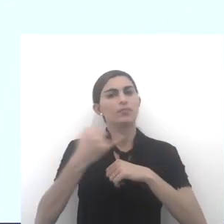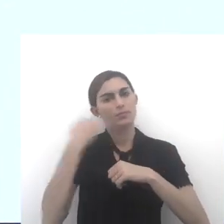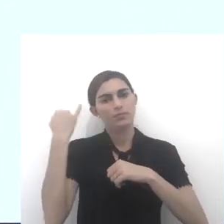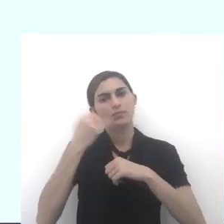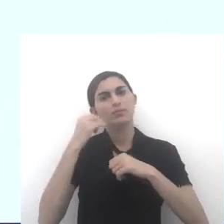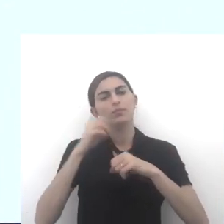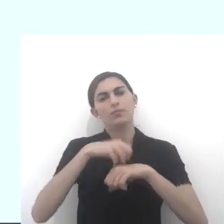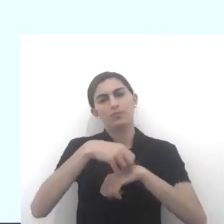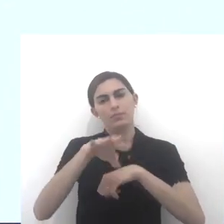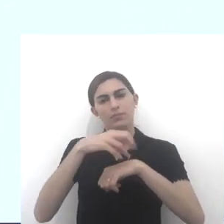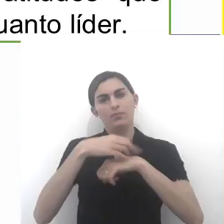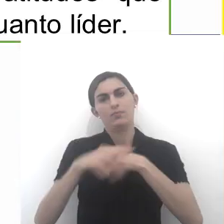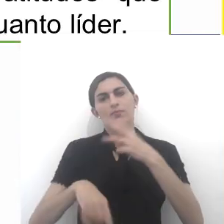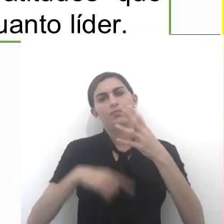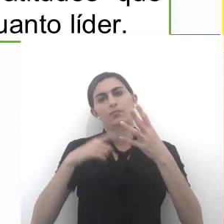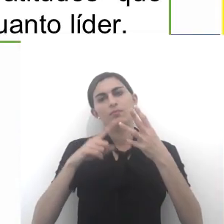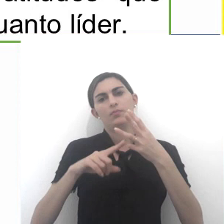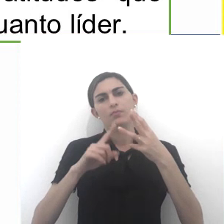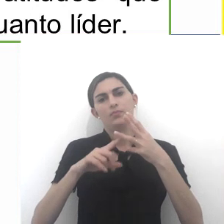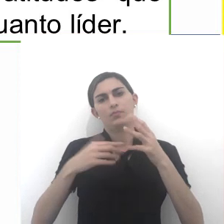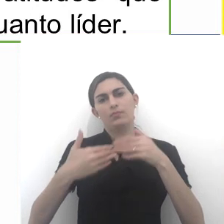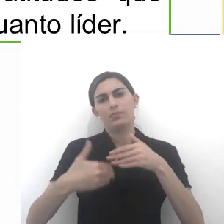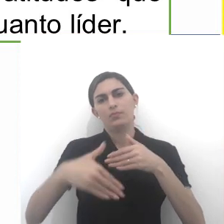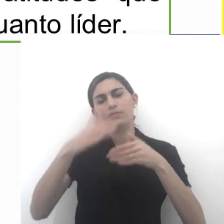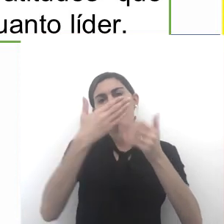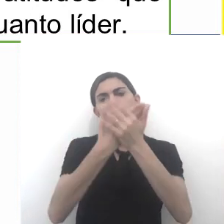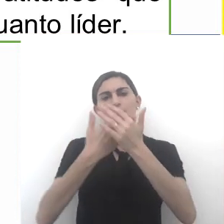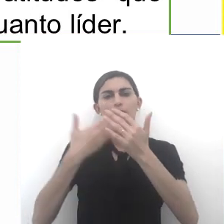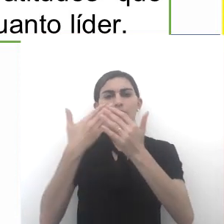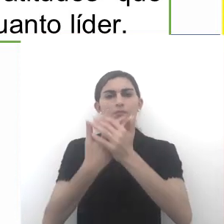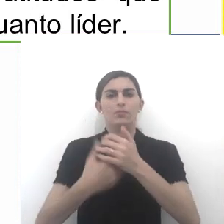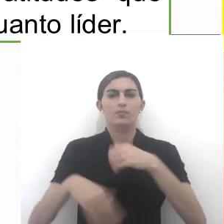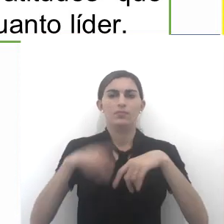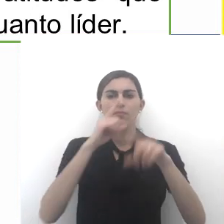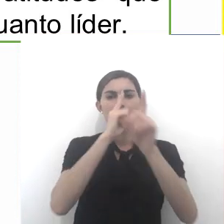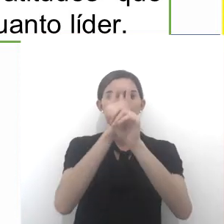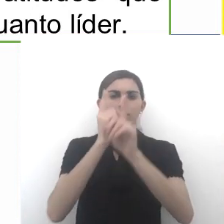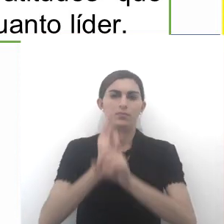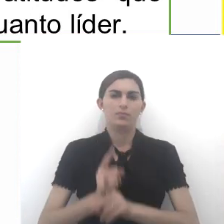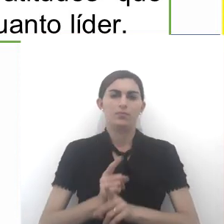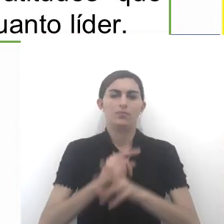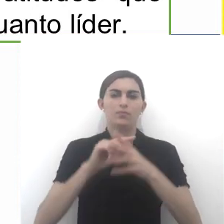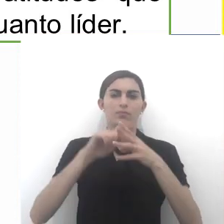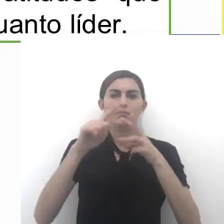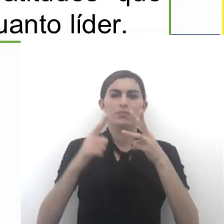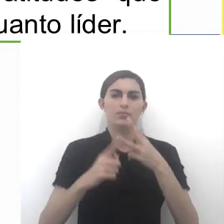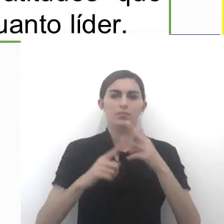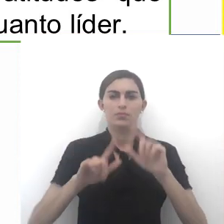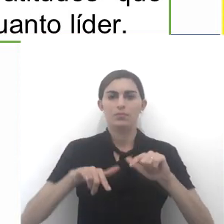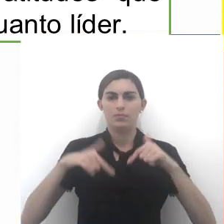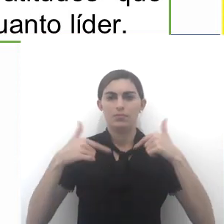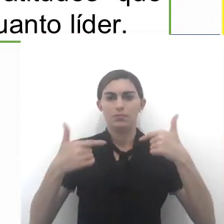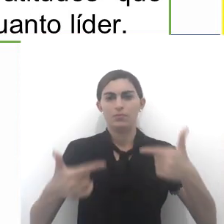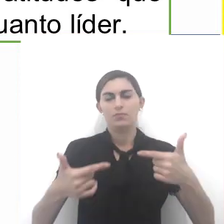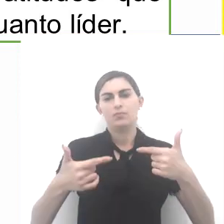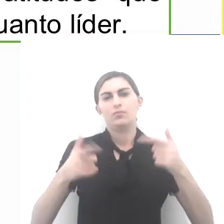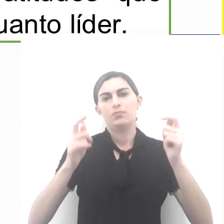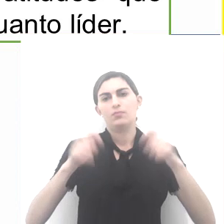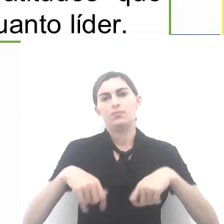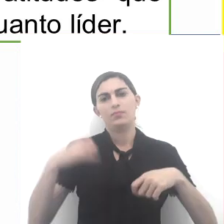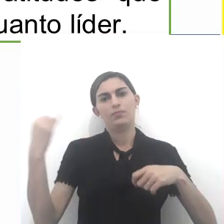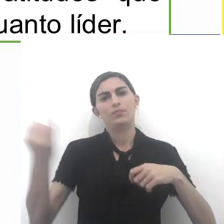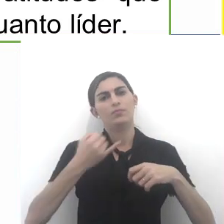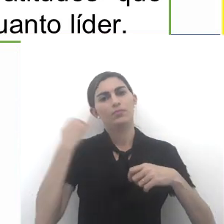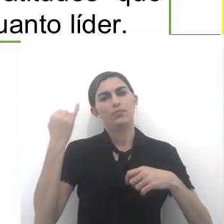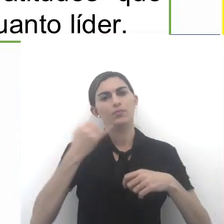é importante salientar isso aqui, e o terceiro, a partir do nosso estudo, identifique três atitudes que